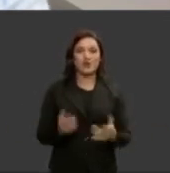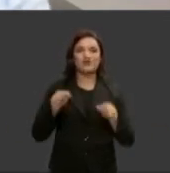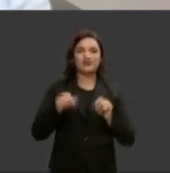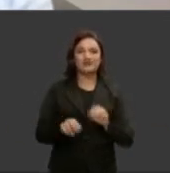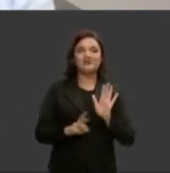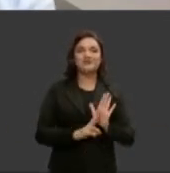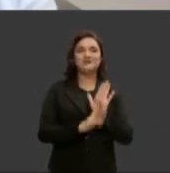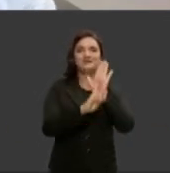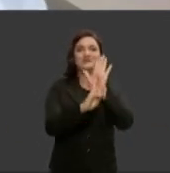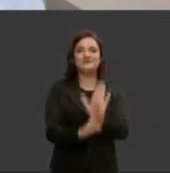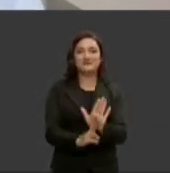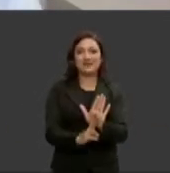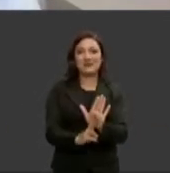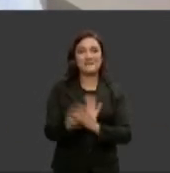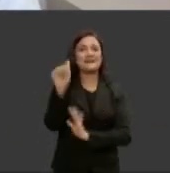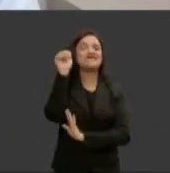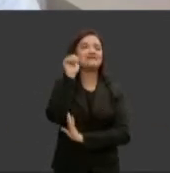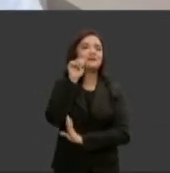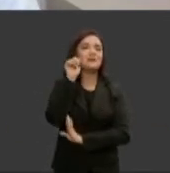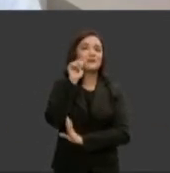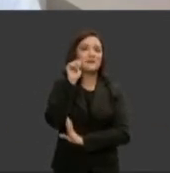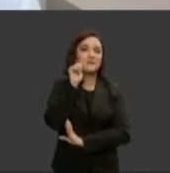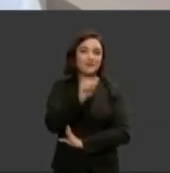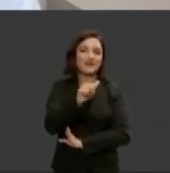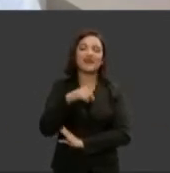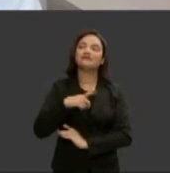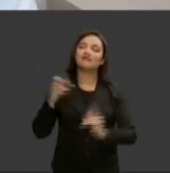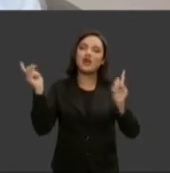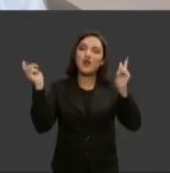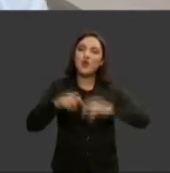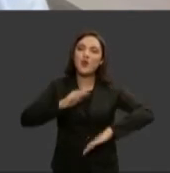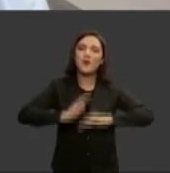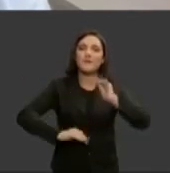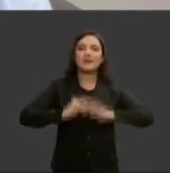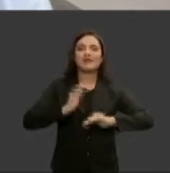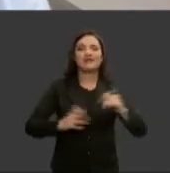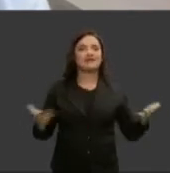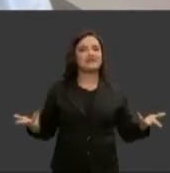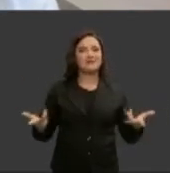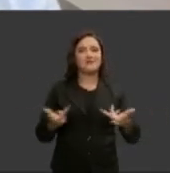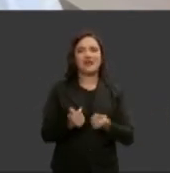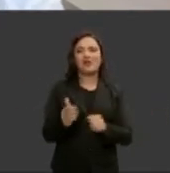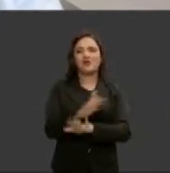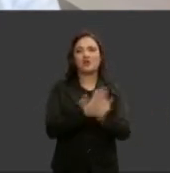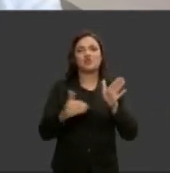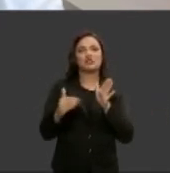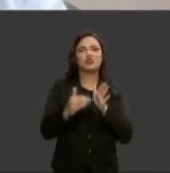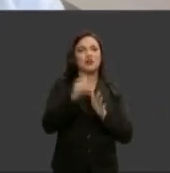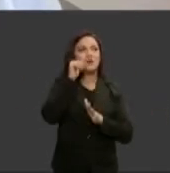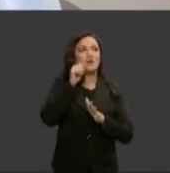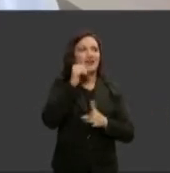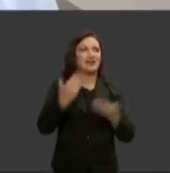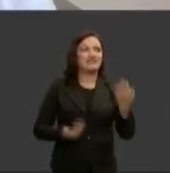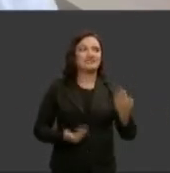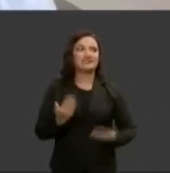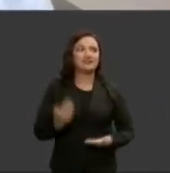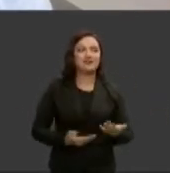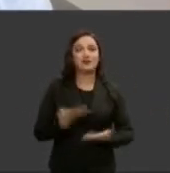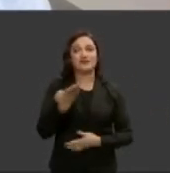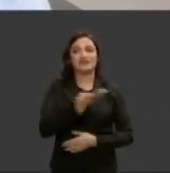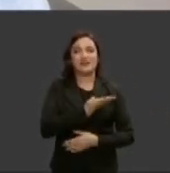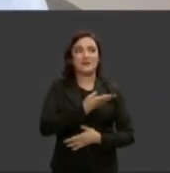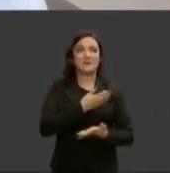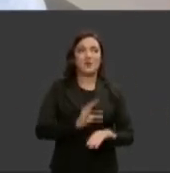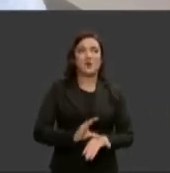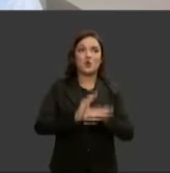representando as mulheres competentes e maravilhosas todas as mulheres servidoras colegas conselheiras do